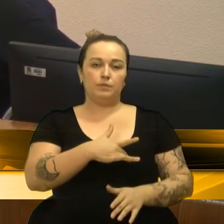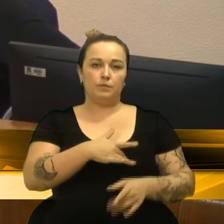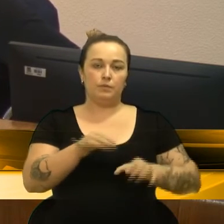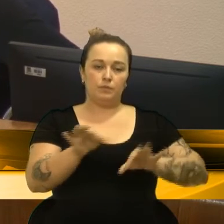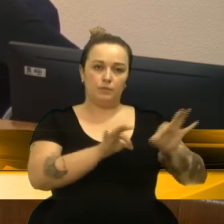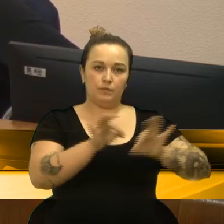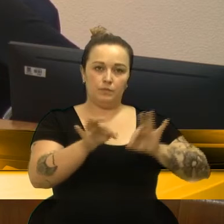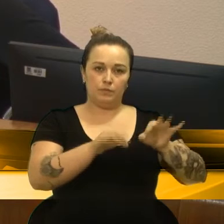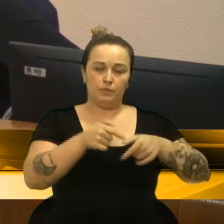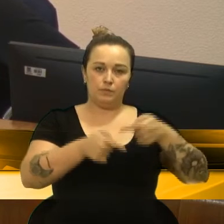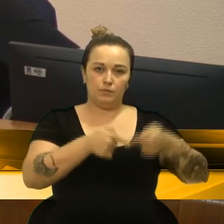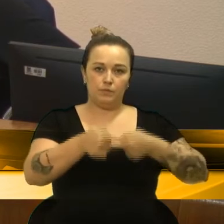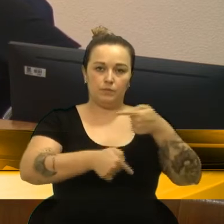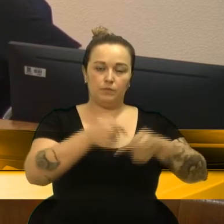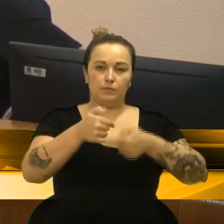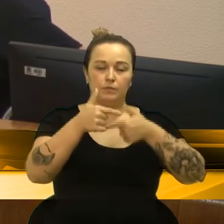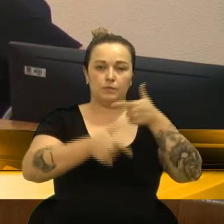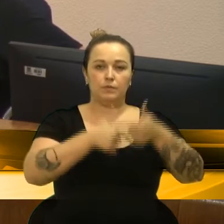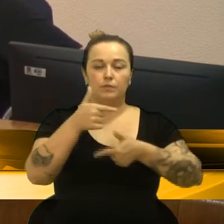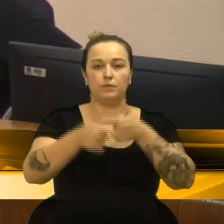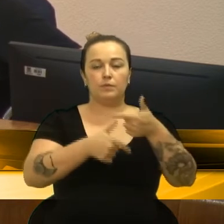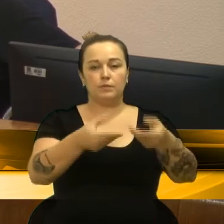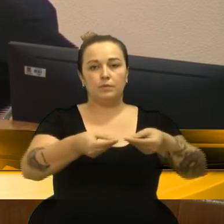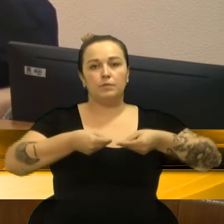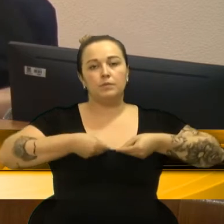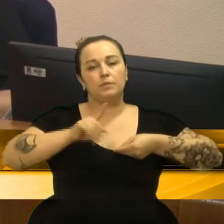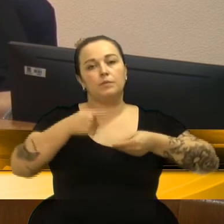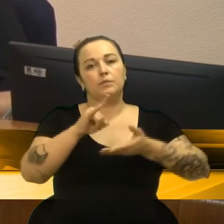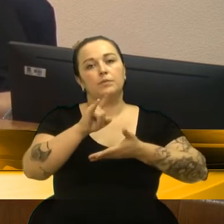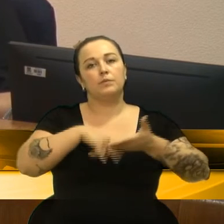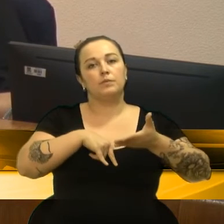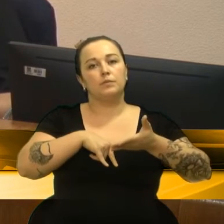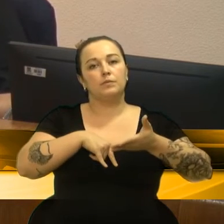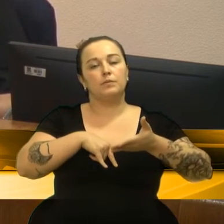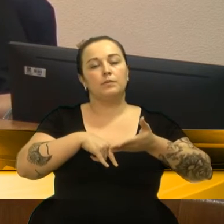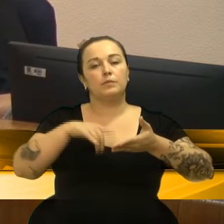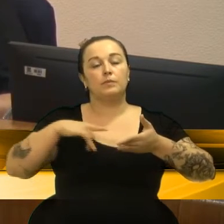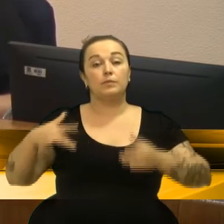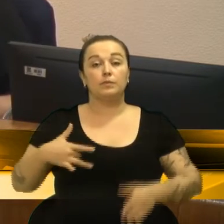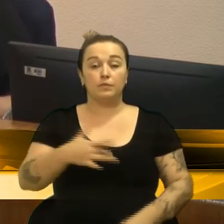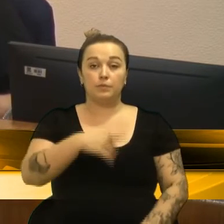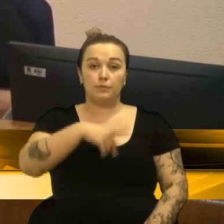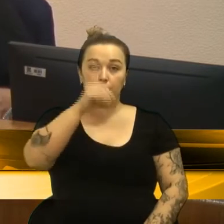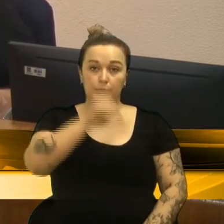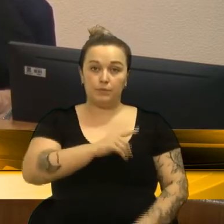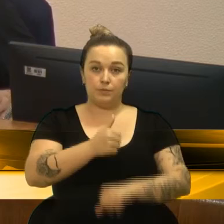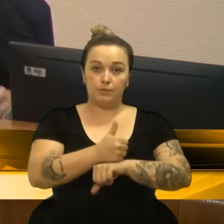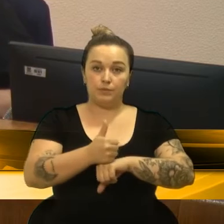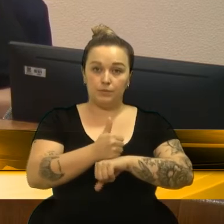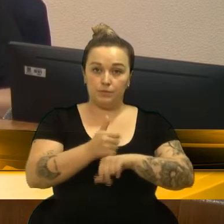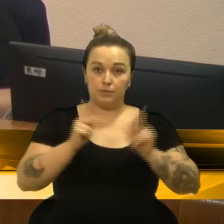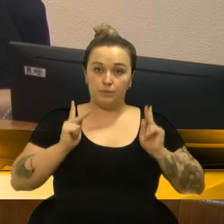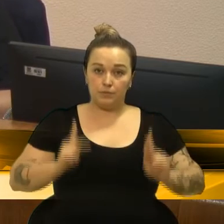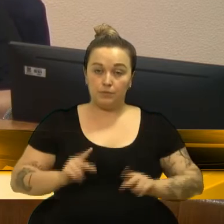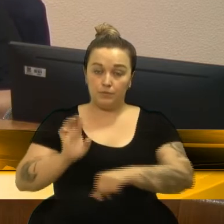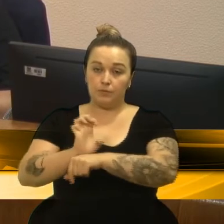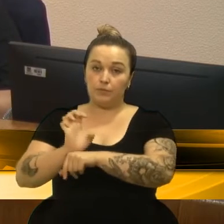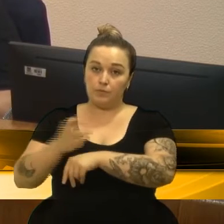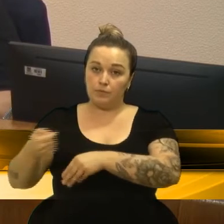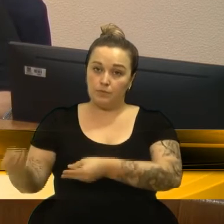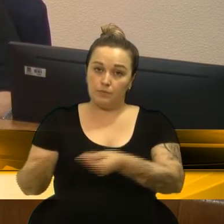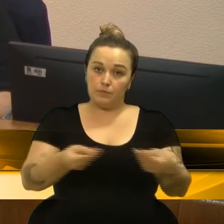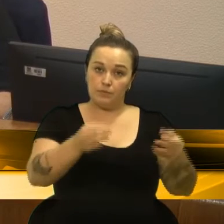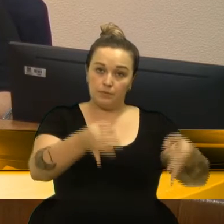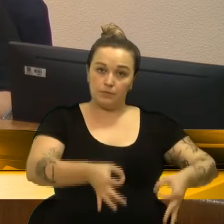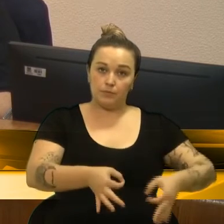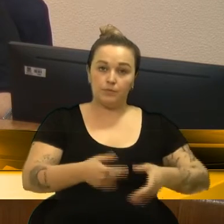organização e funcionamento dos serviços correspondentes e das outras providências prevê que a saúde é um direito fundamental do ser humano, devendo o Estado prover as condições